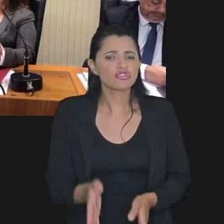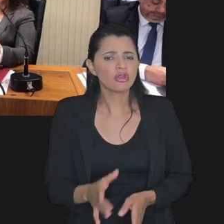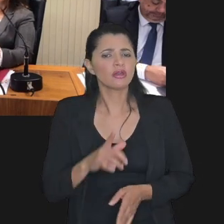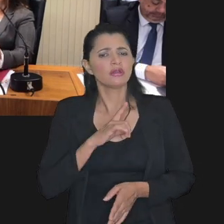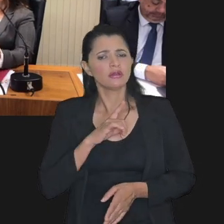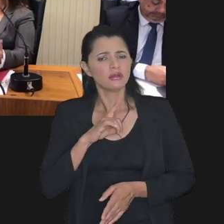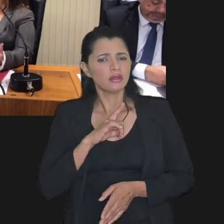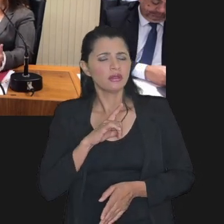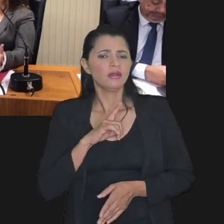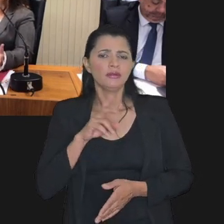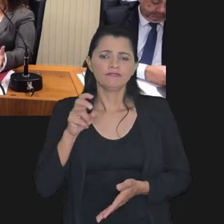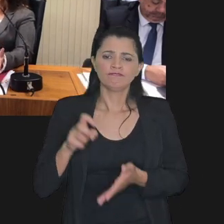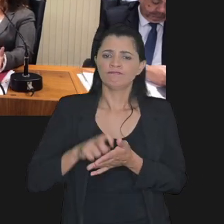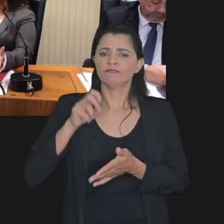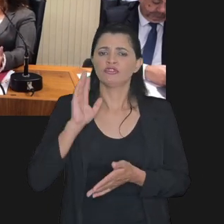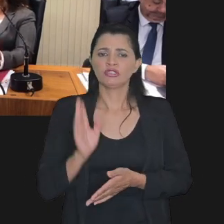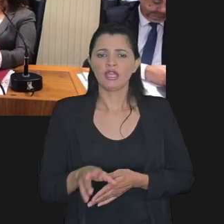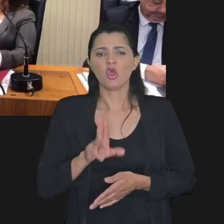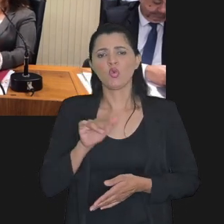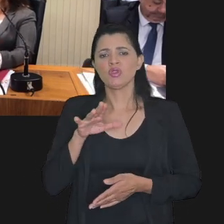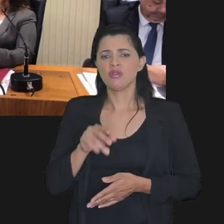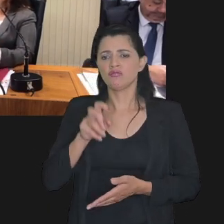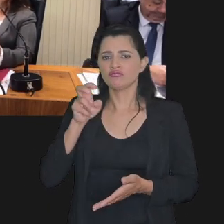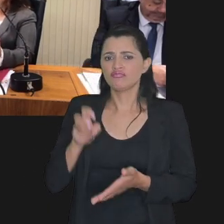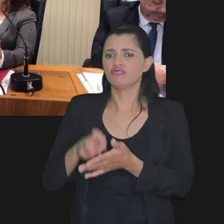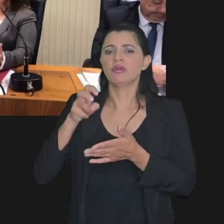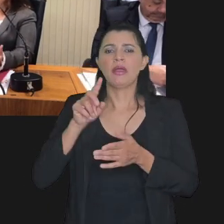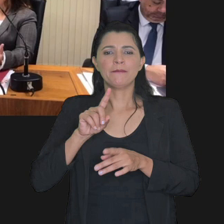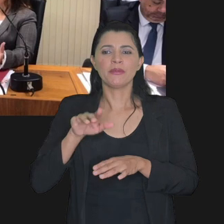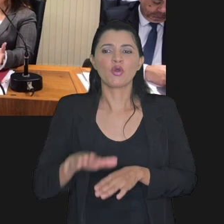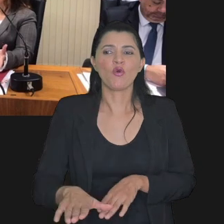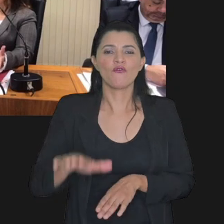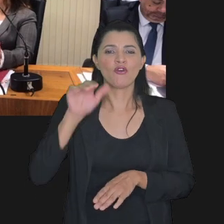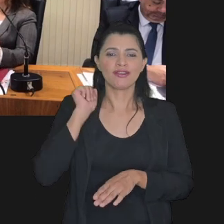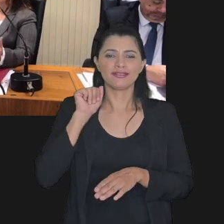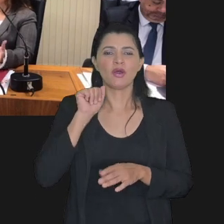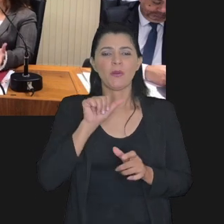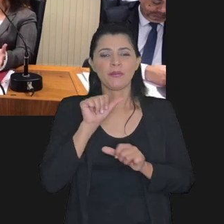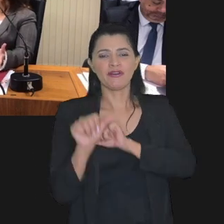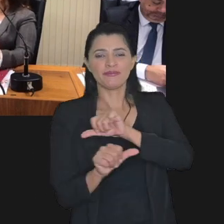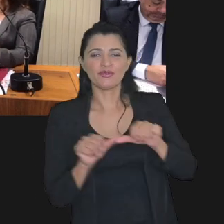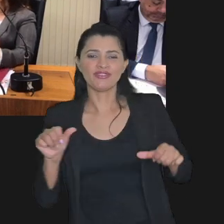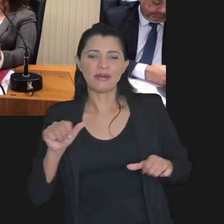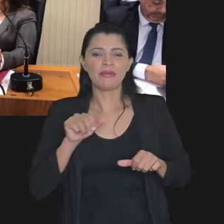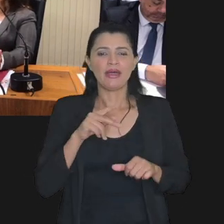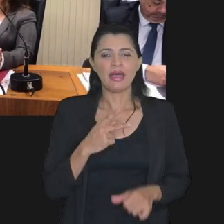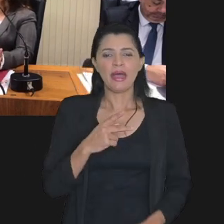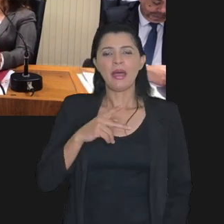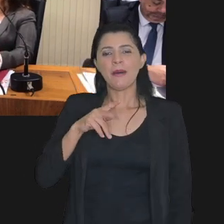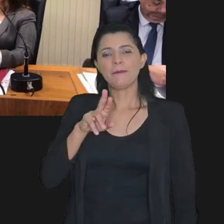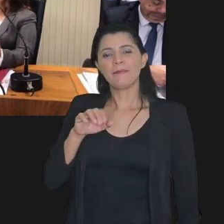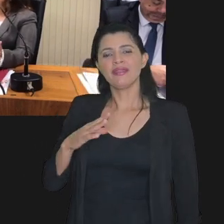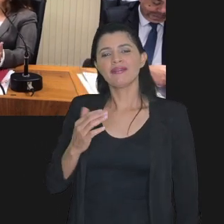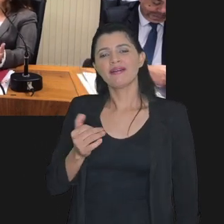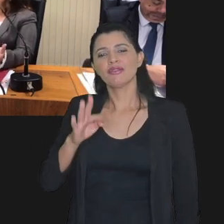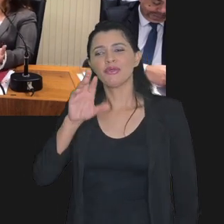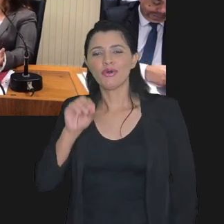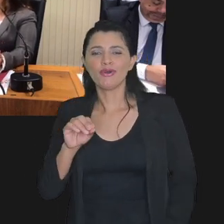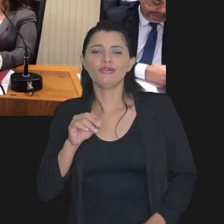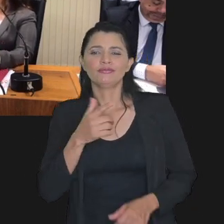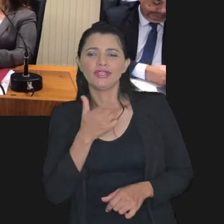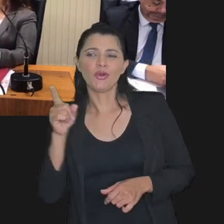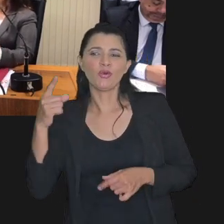já tem uma condenação da União mas não está com vocação para virar precatório então já tem outras discussões em cima do cumprimento de